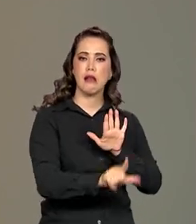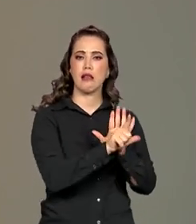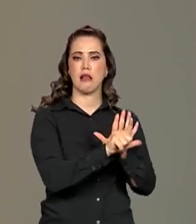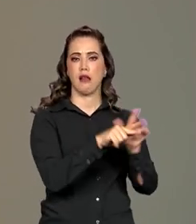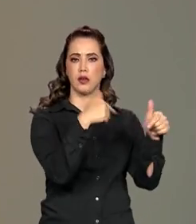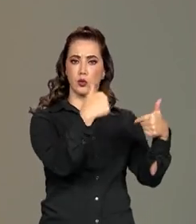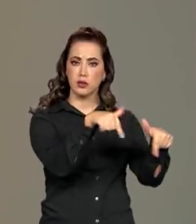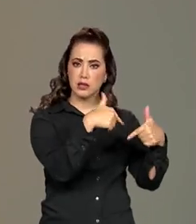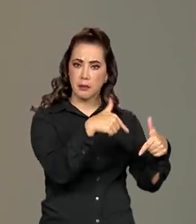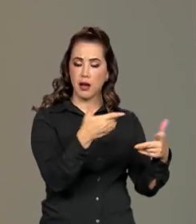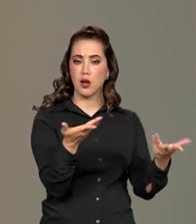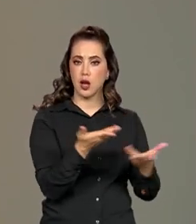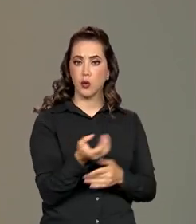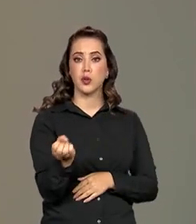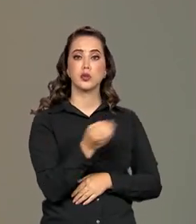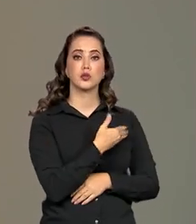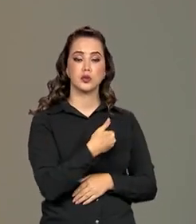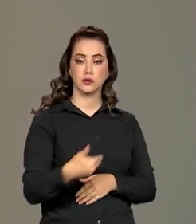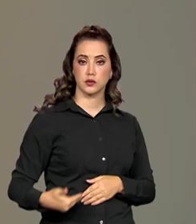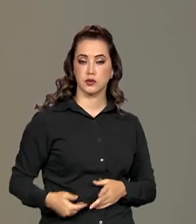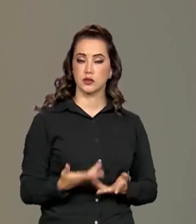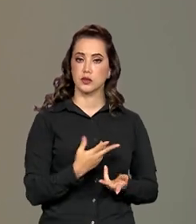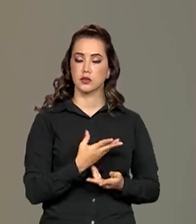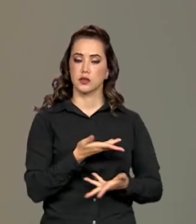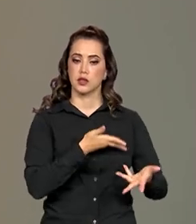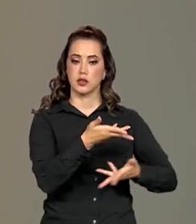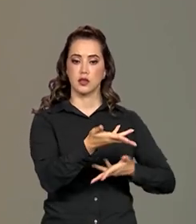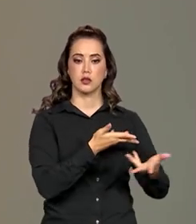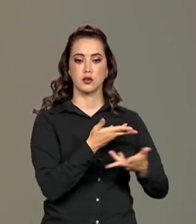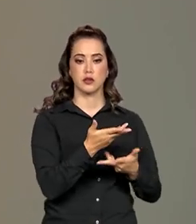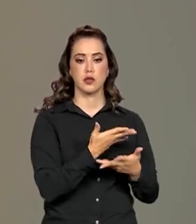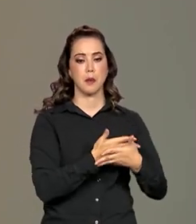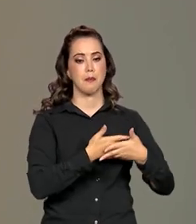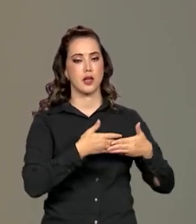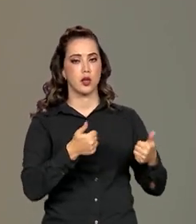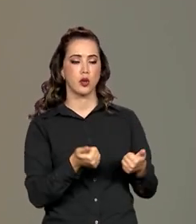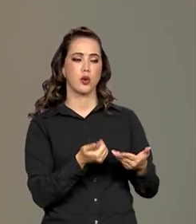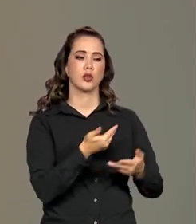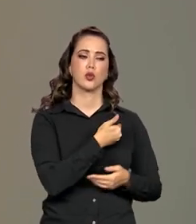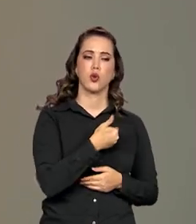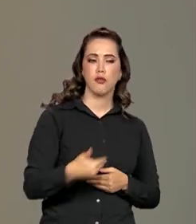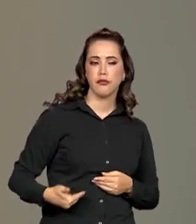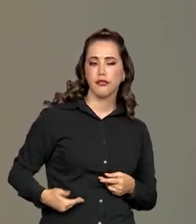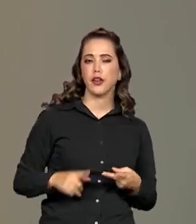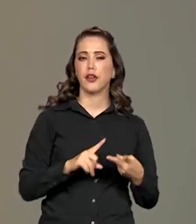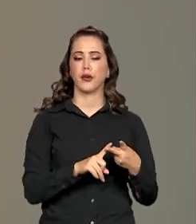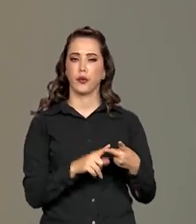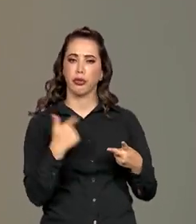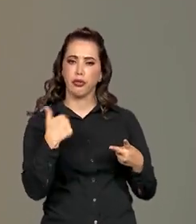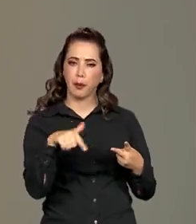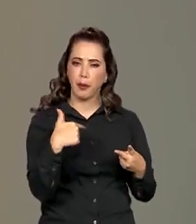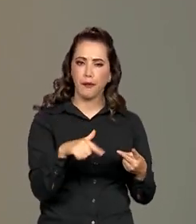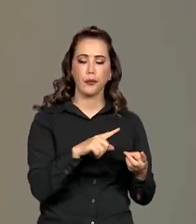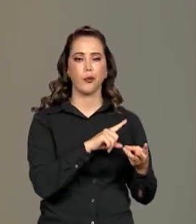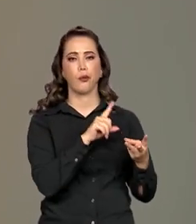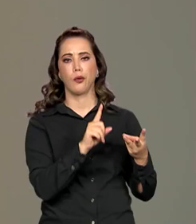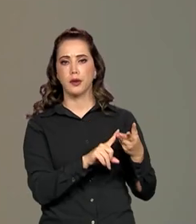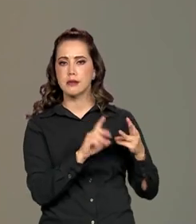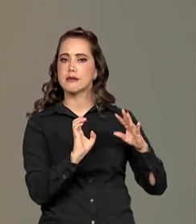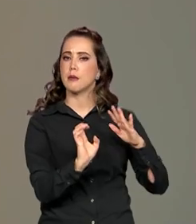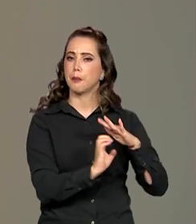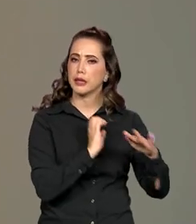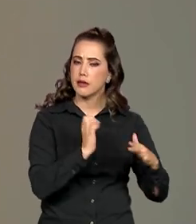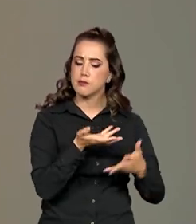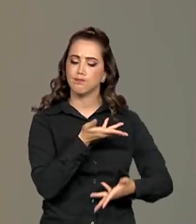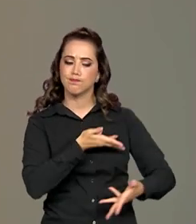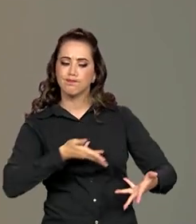Agora que nós temos um novo governo, que a interlocução é bem mais aprimorada entre o governo, trabalhadores e empregadores. Qual que a expectativa